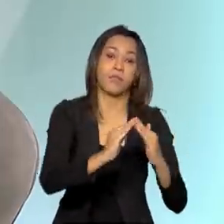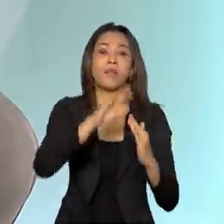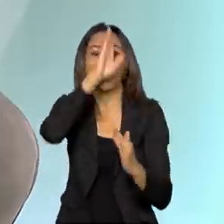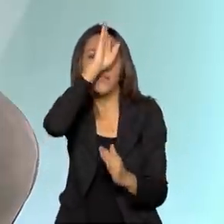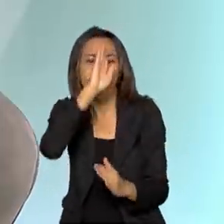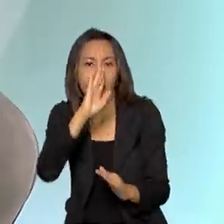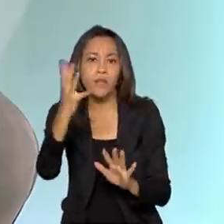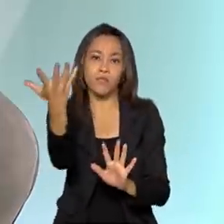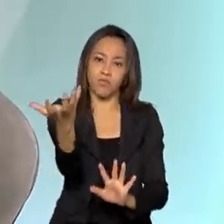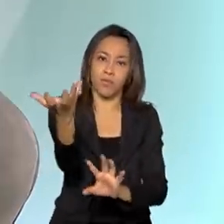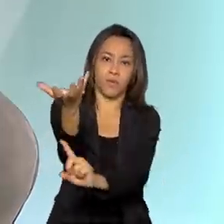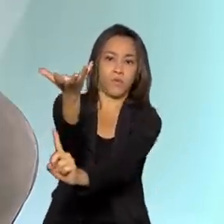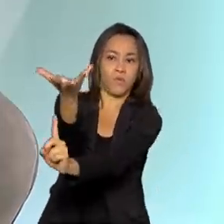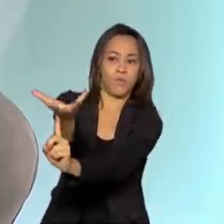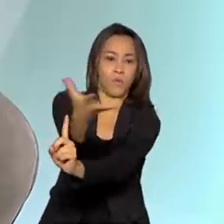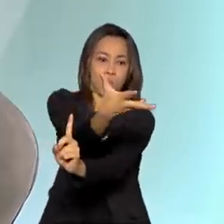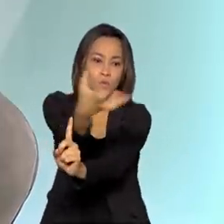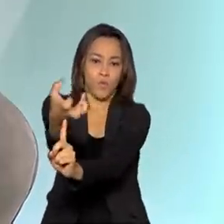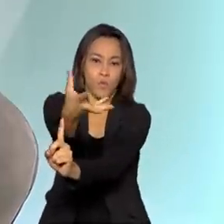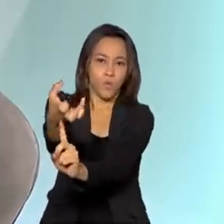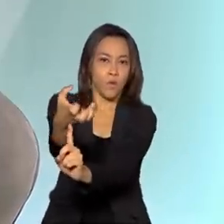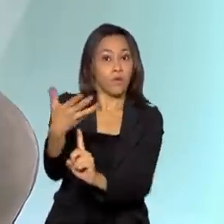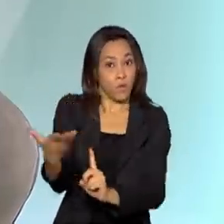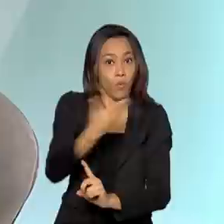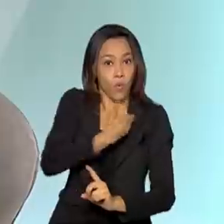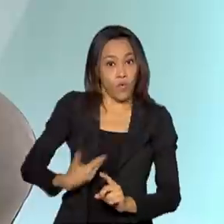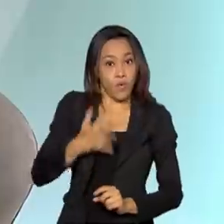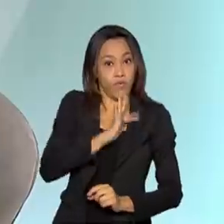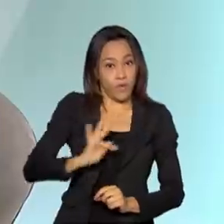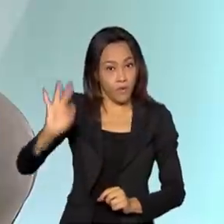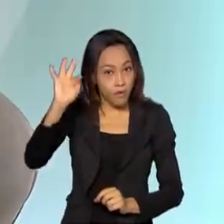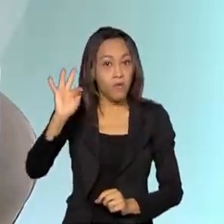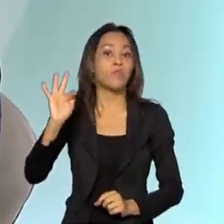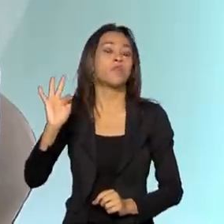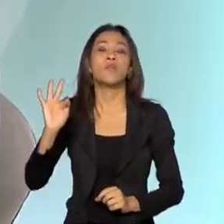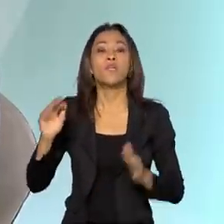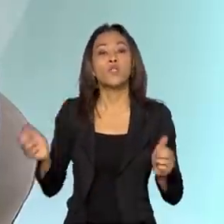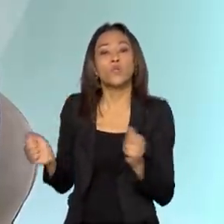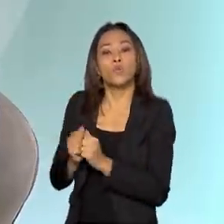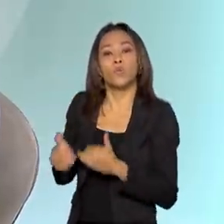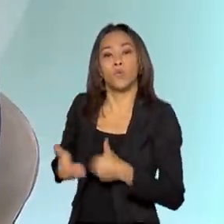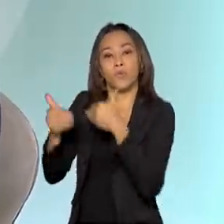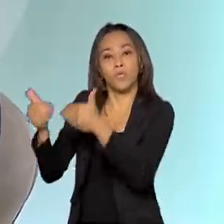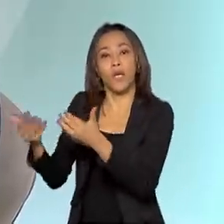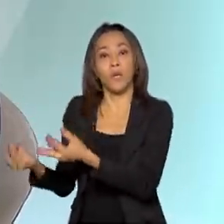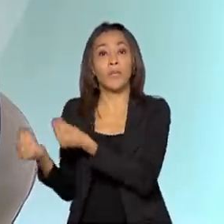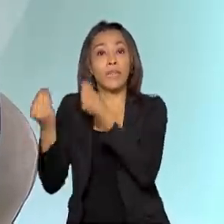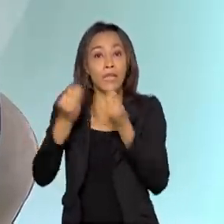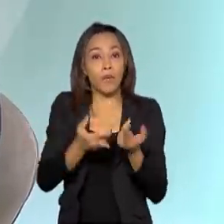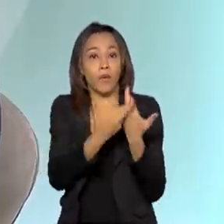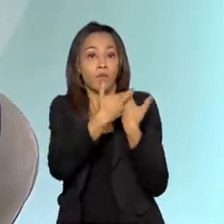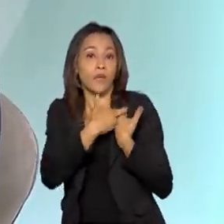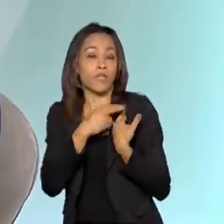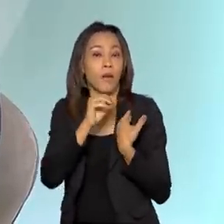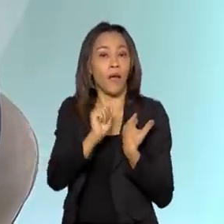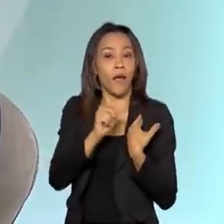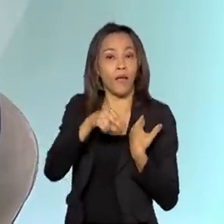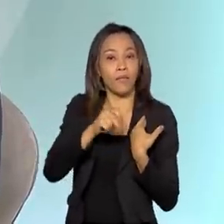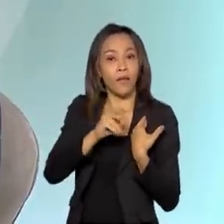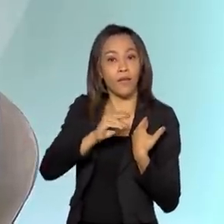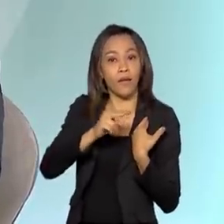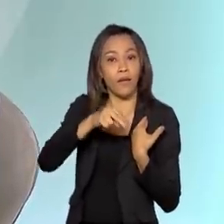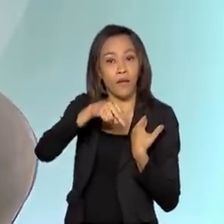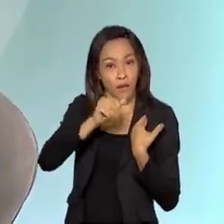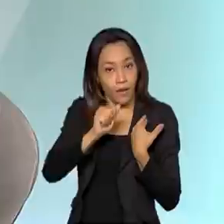apenas para a parabólica, o governo federal, através do ministério competente, deu à Anatel uma atribuição para a implementação da